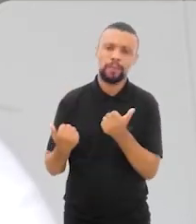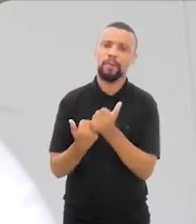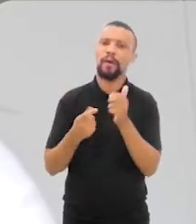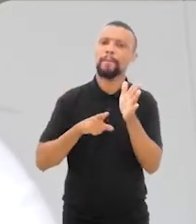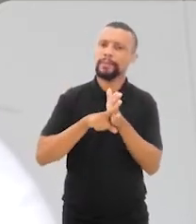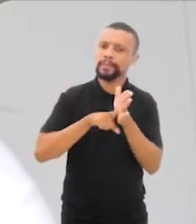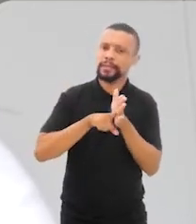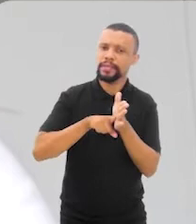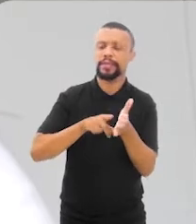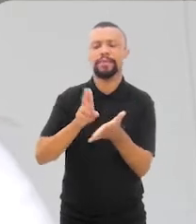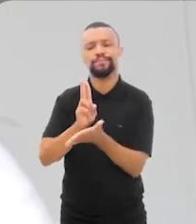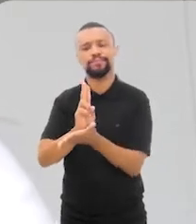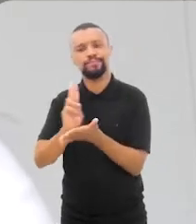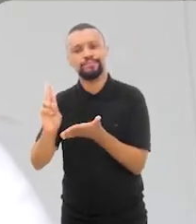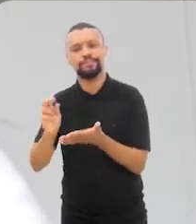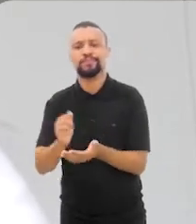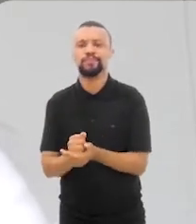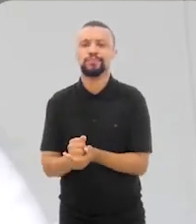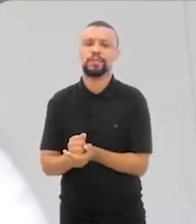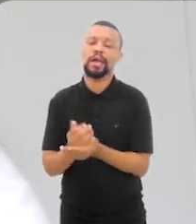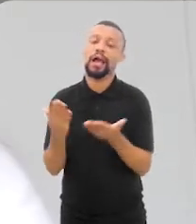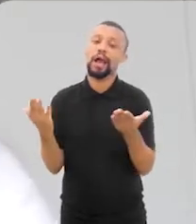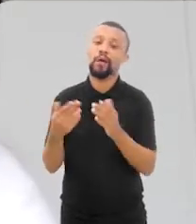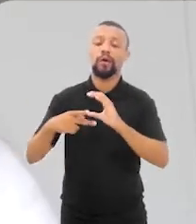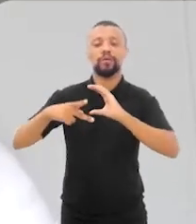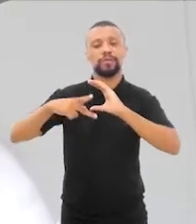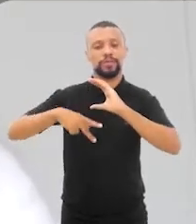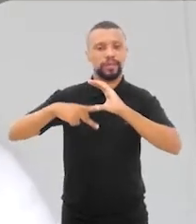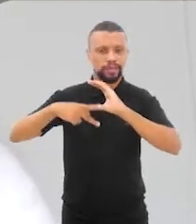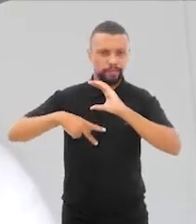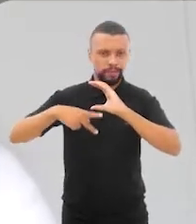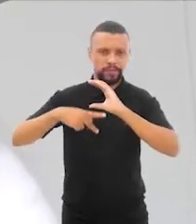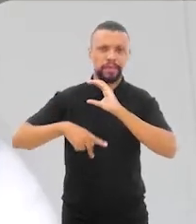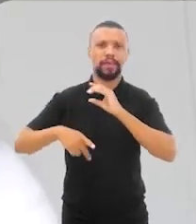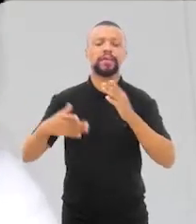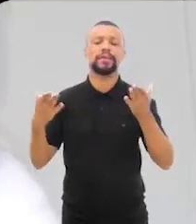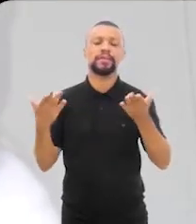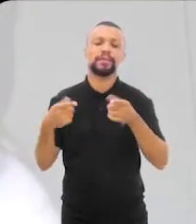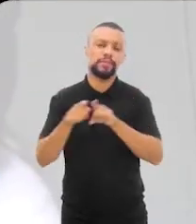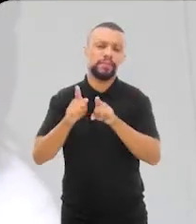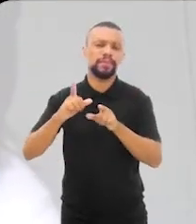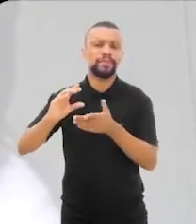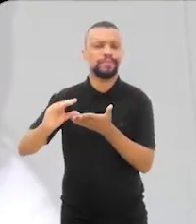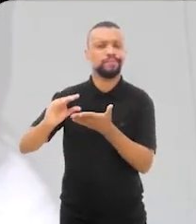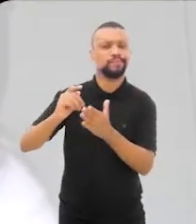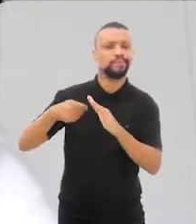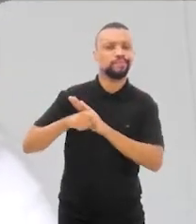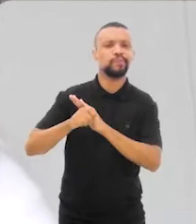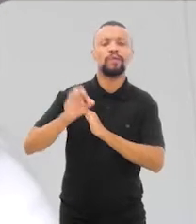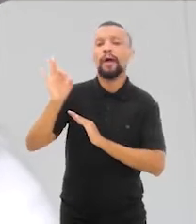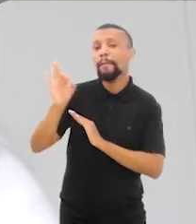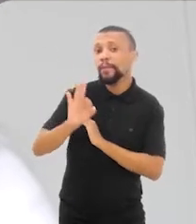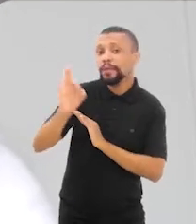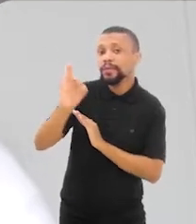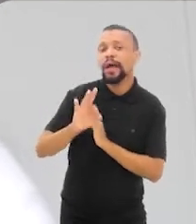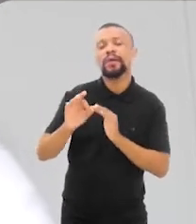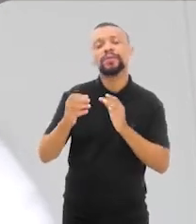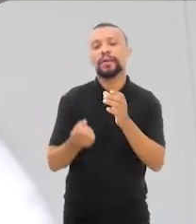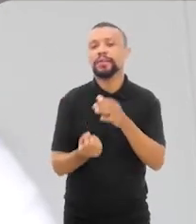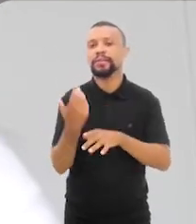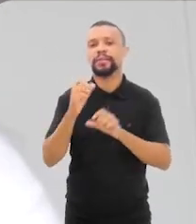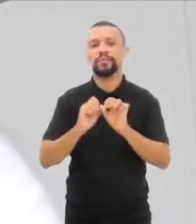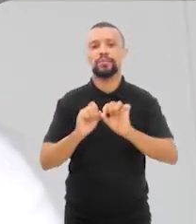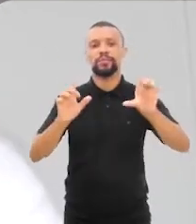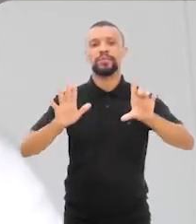Instituto Cidadania Empresarial, agora recentemente o CNPq, que também já havia financiado parte do observatório,